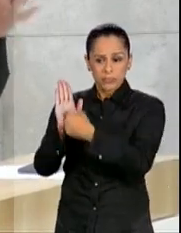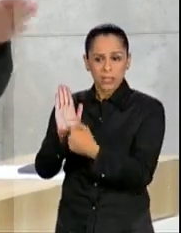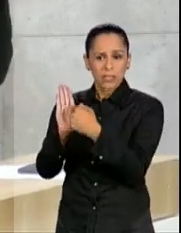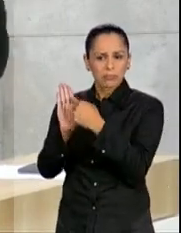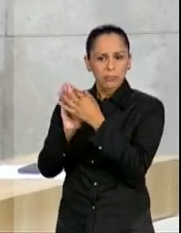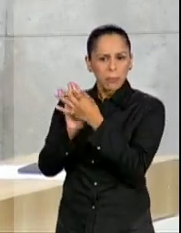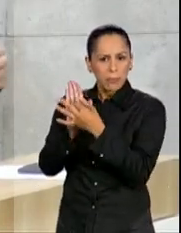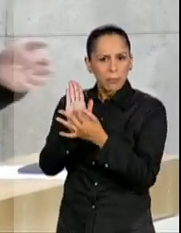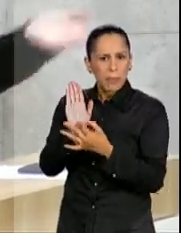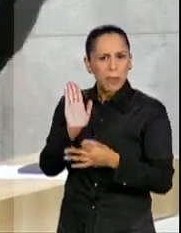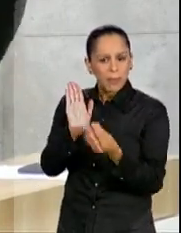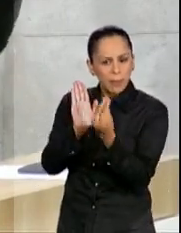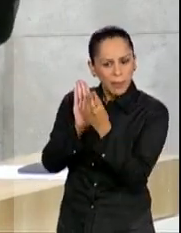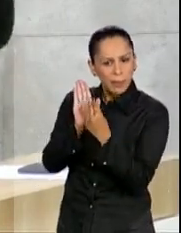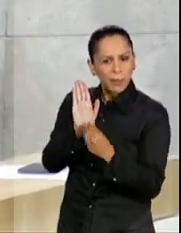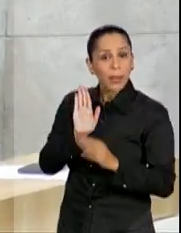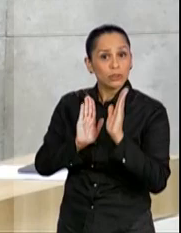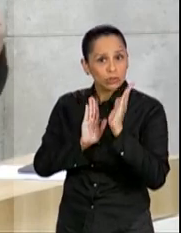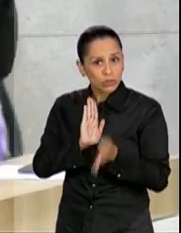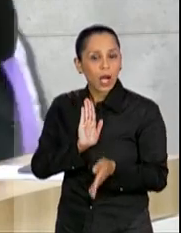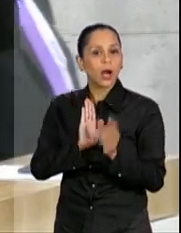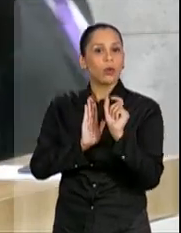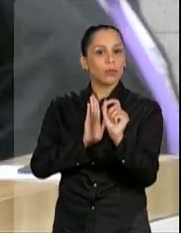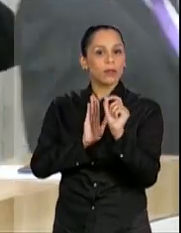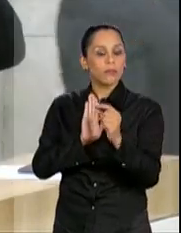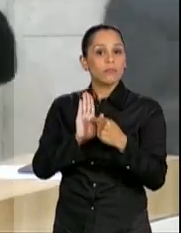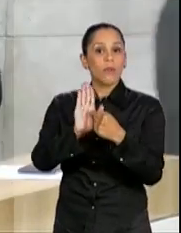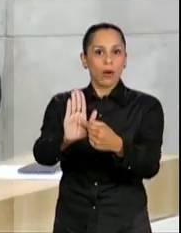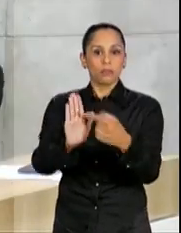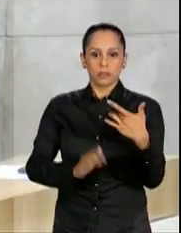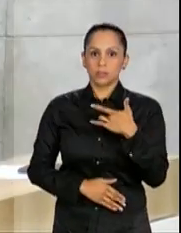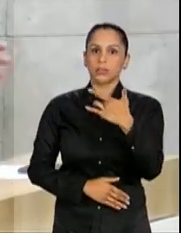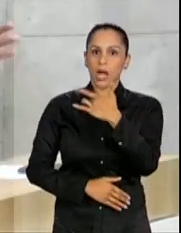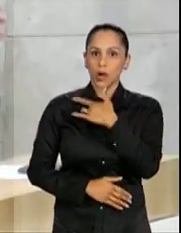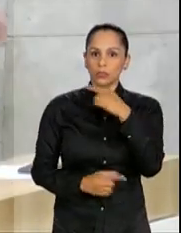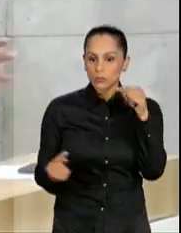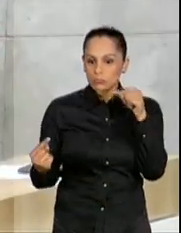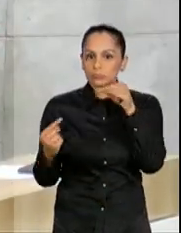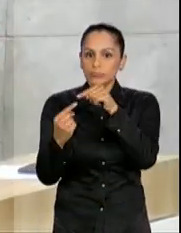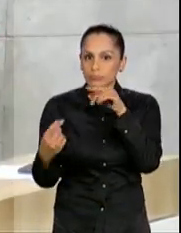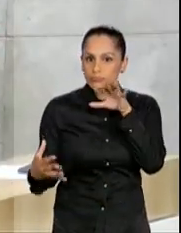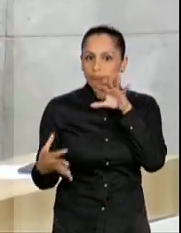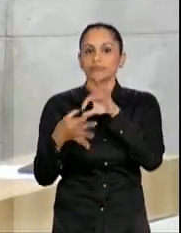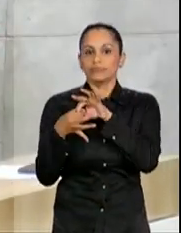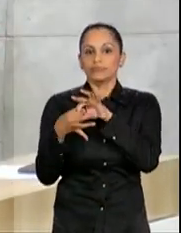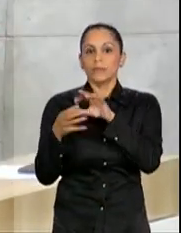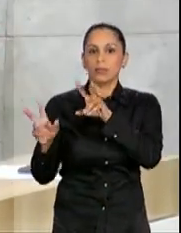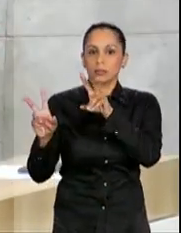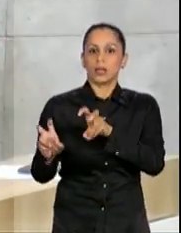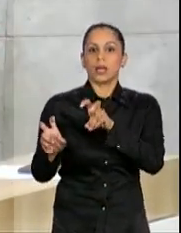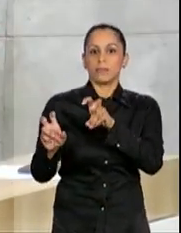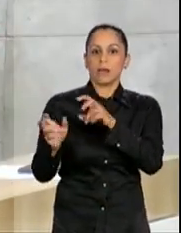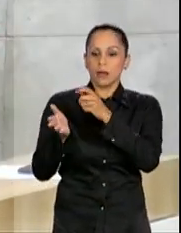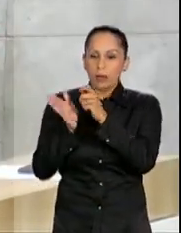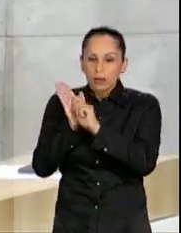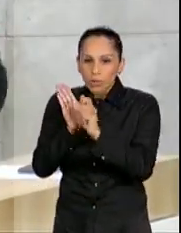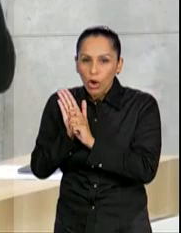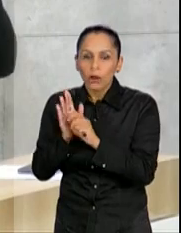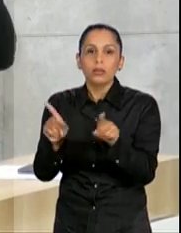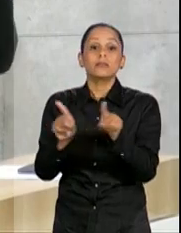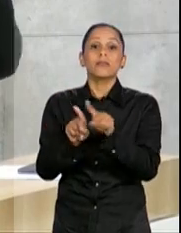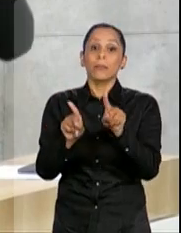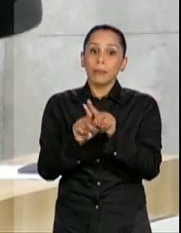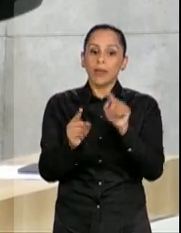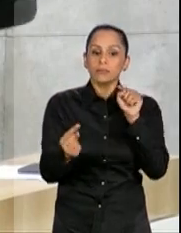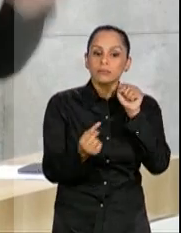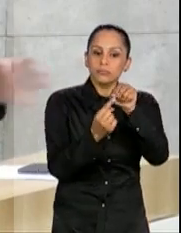a isso. Já inclui a saúde como parte integrante de uma política de drogas e também a educação